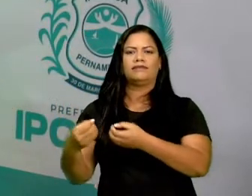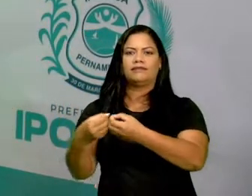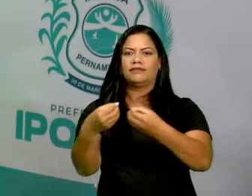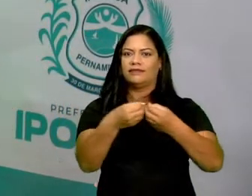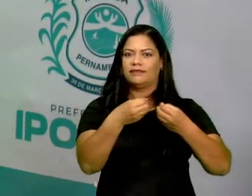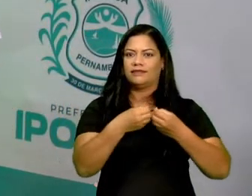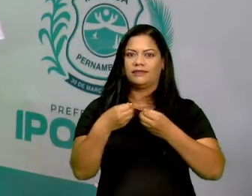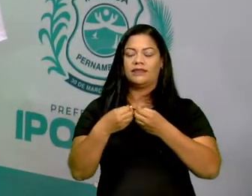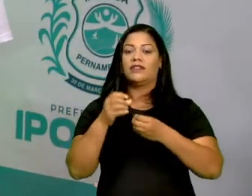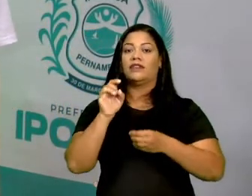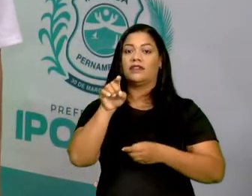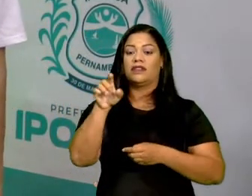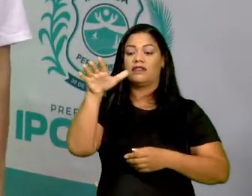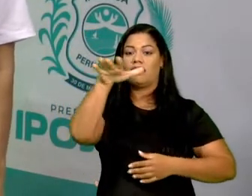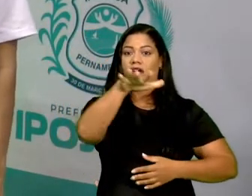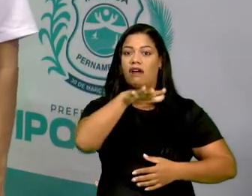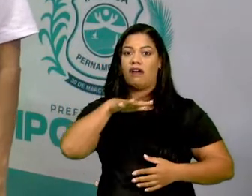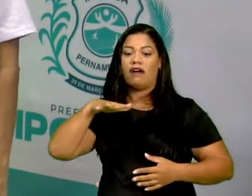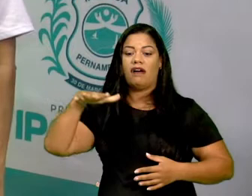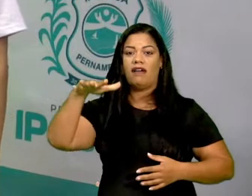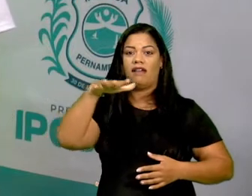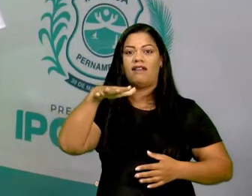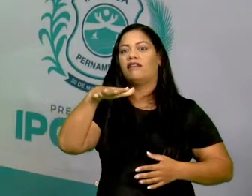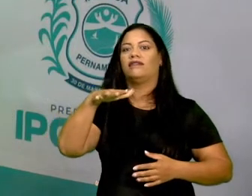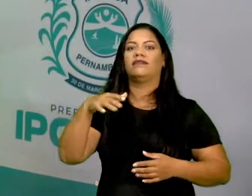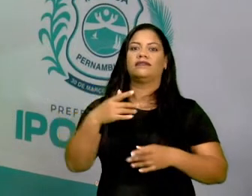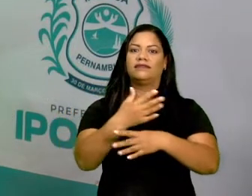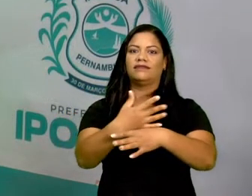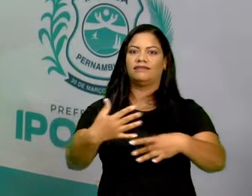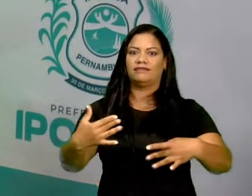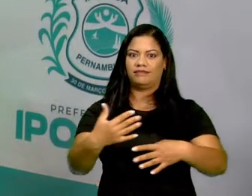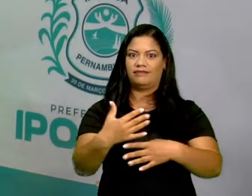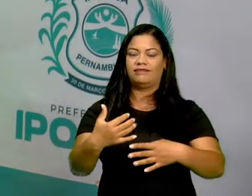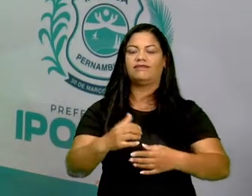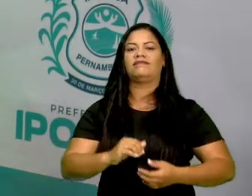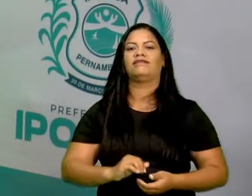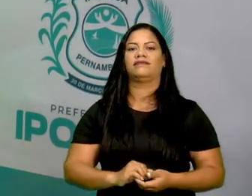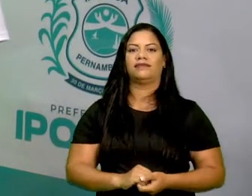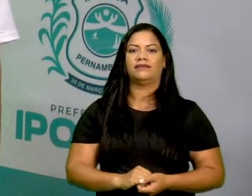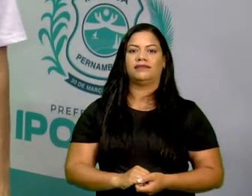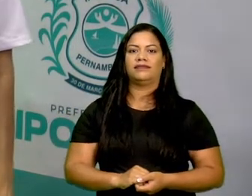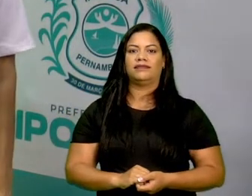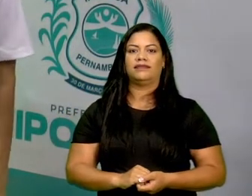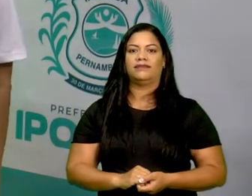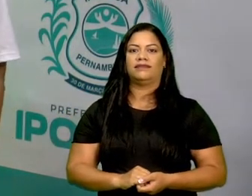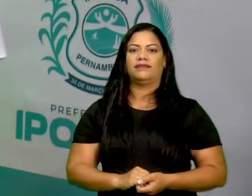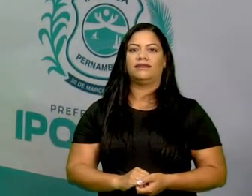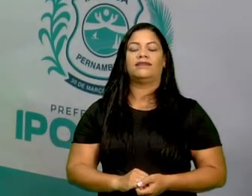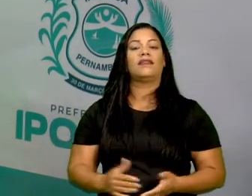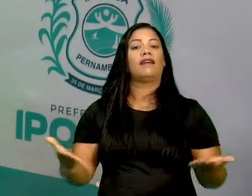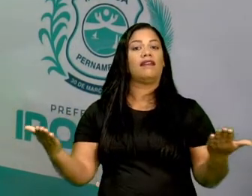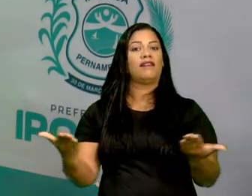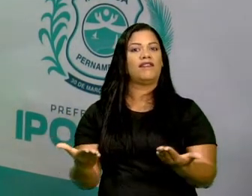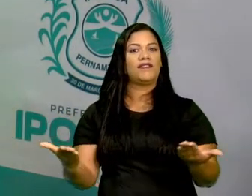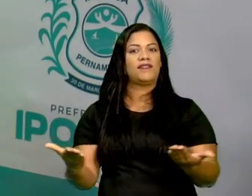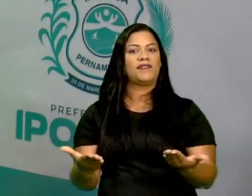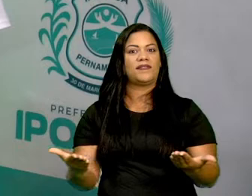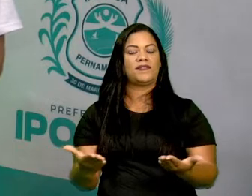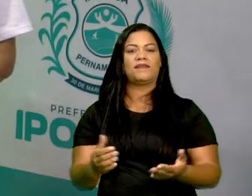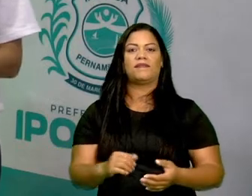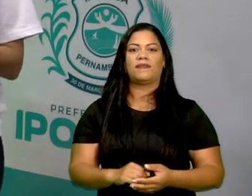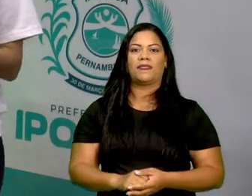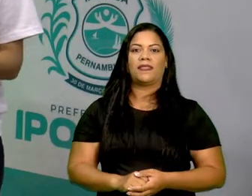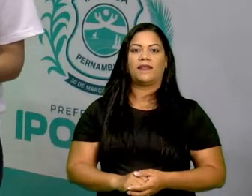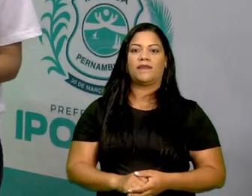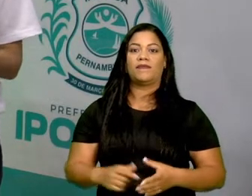trago só a visão aérea da cidade de Ipojuca, tá certo? Agora, um dos